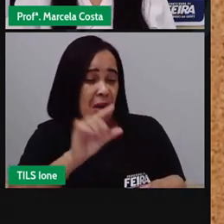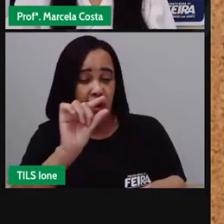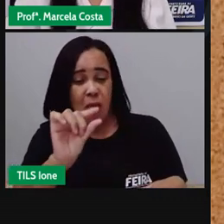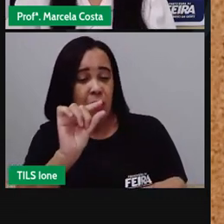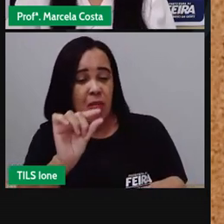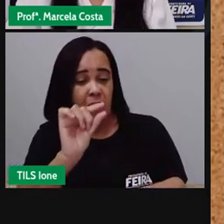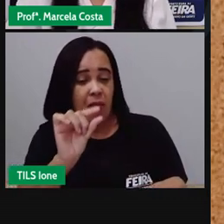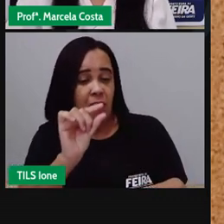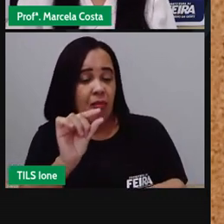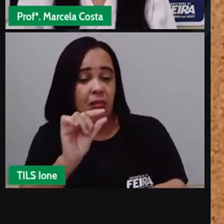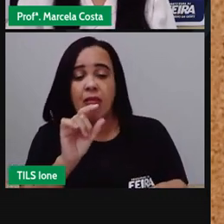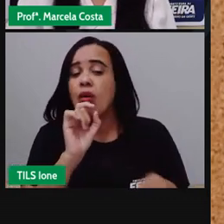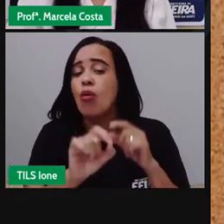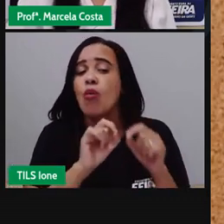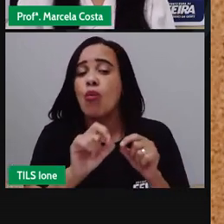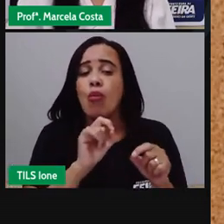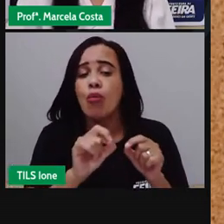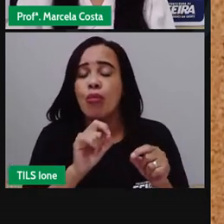menos votado